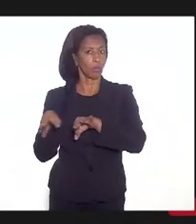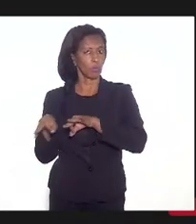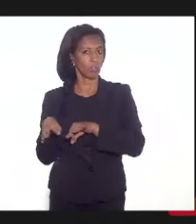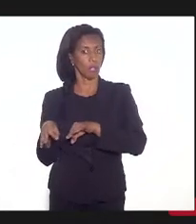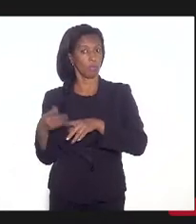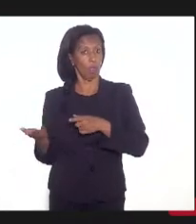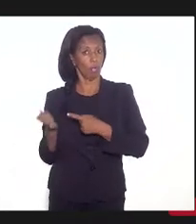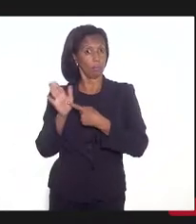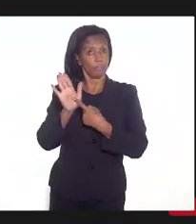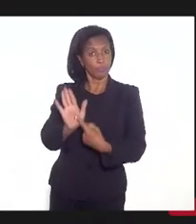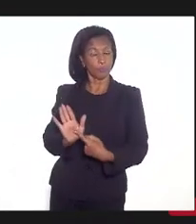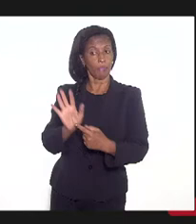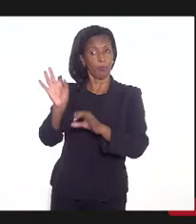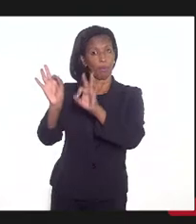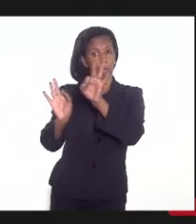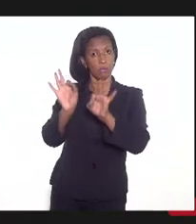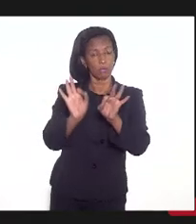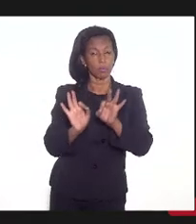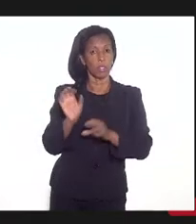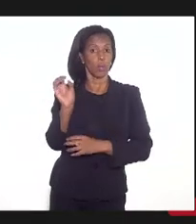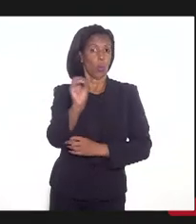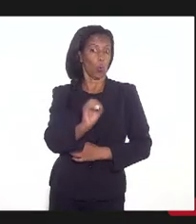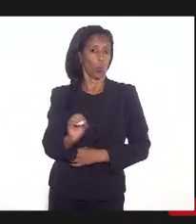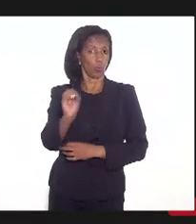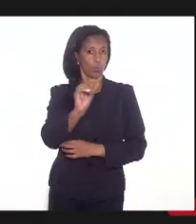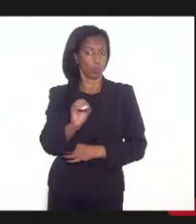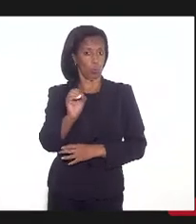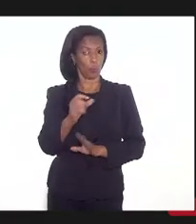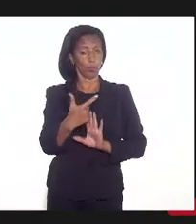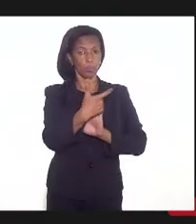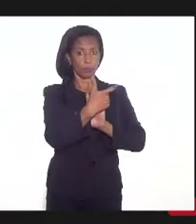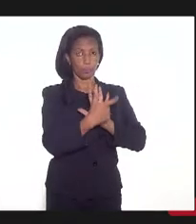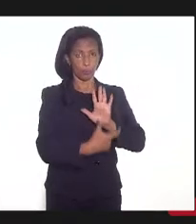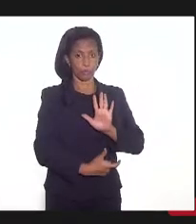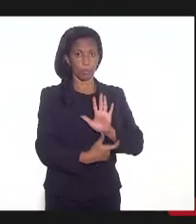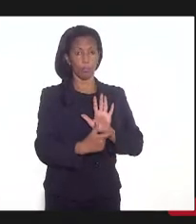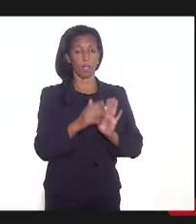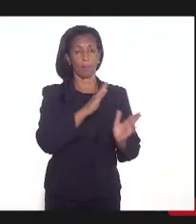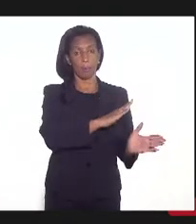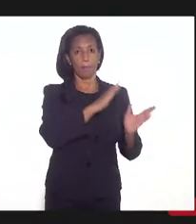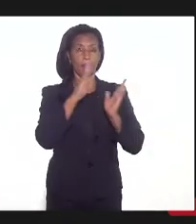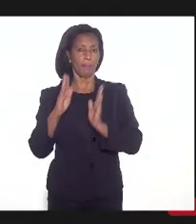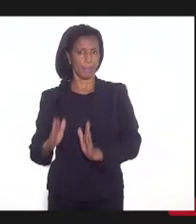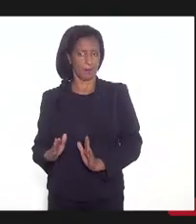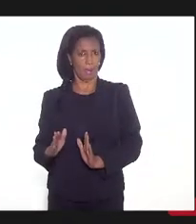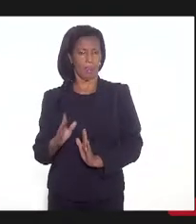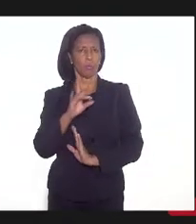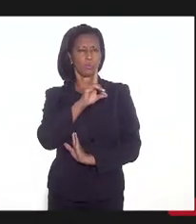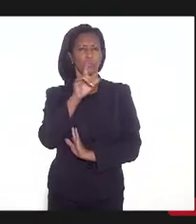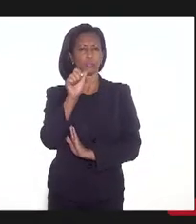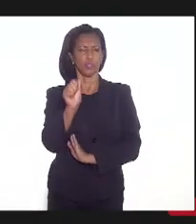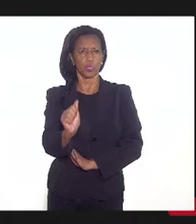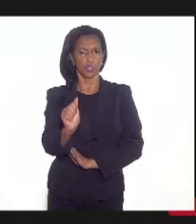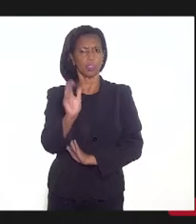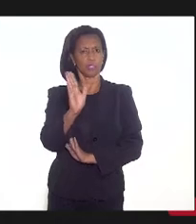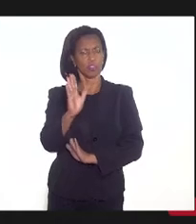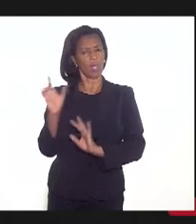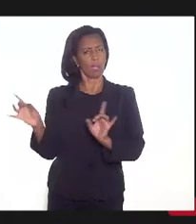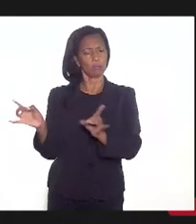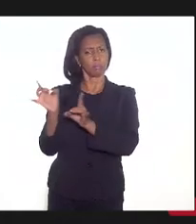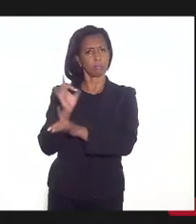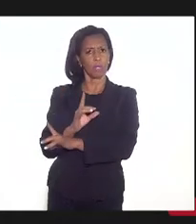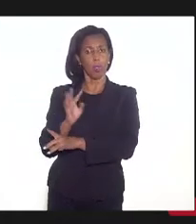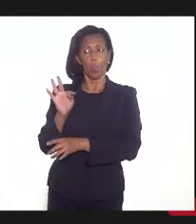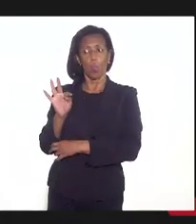apresentaríamos em outubro, que é ao longo desse calendário, depois nós podemos passar o calendário que foi estabelecido